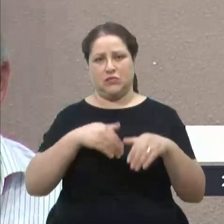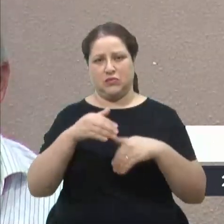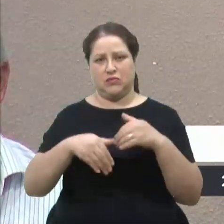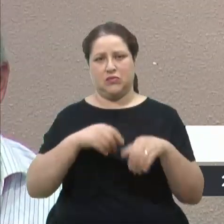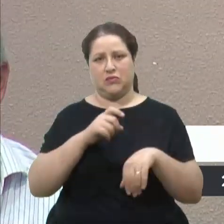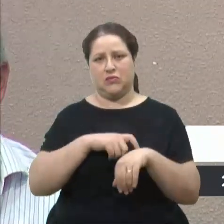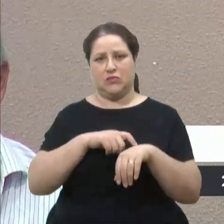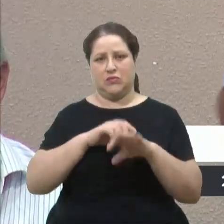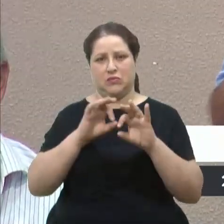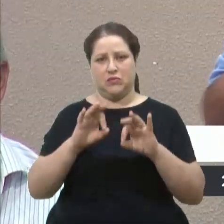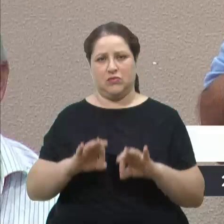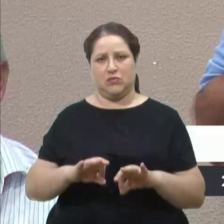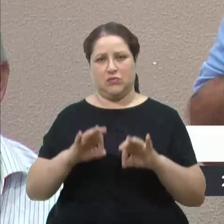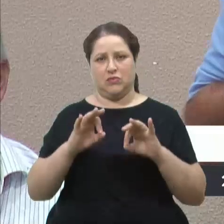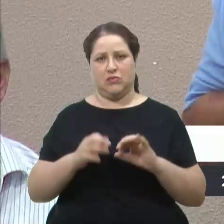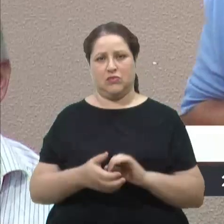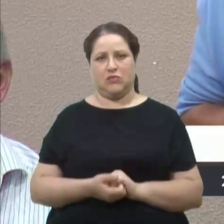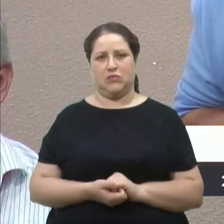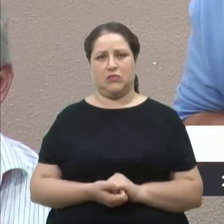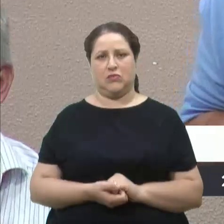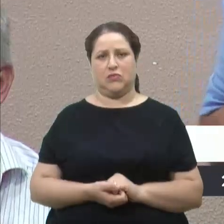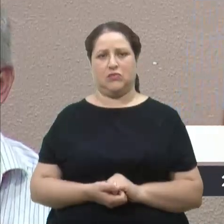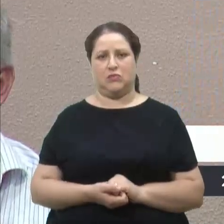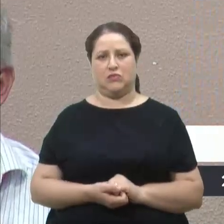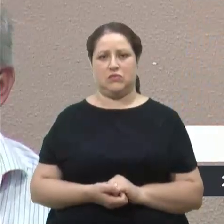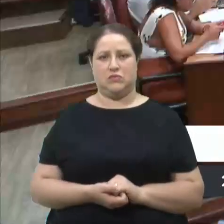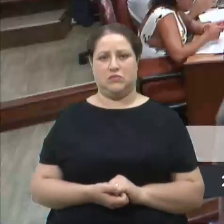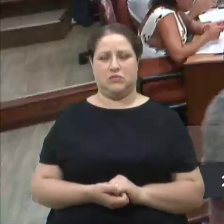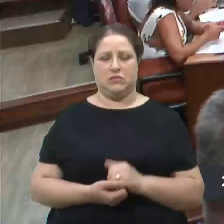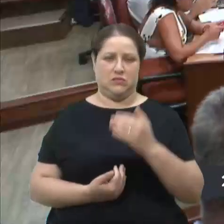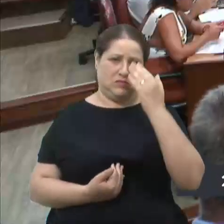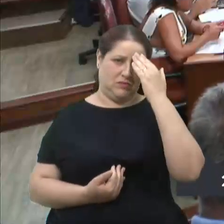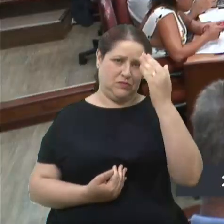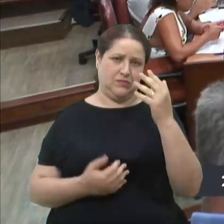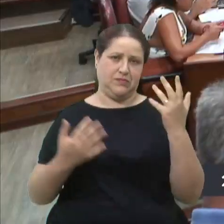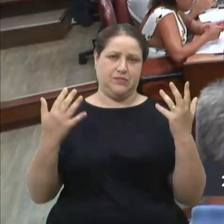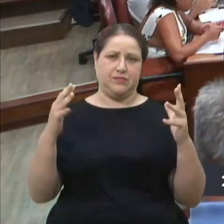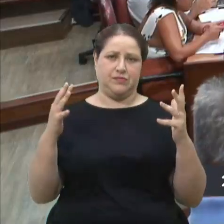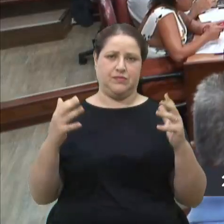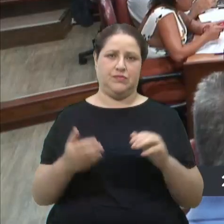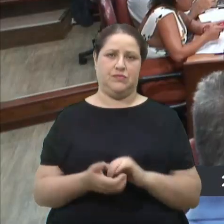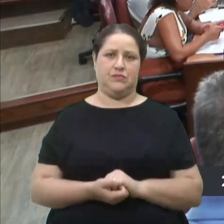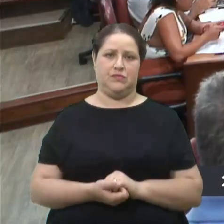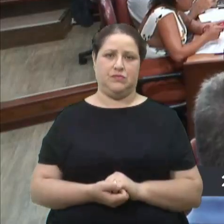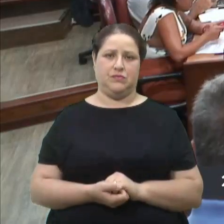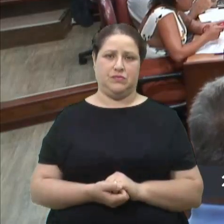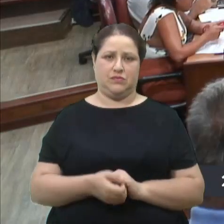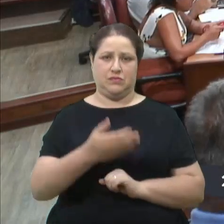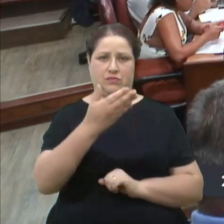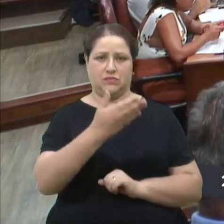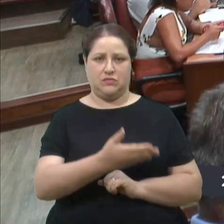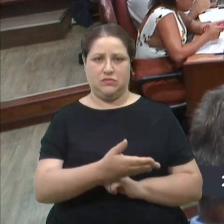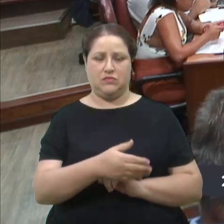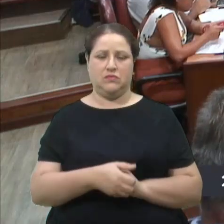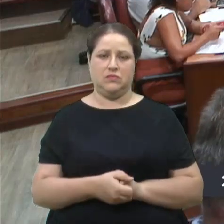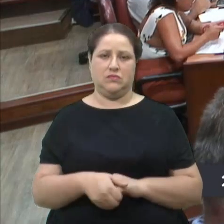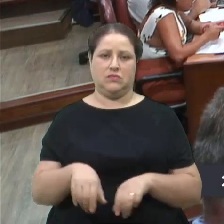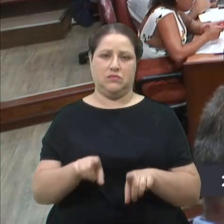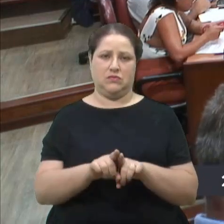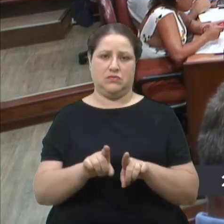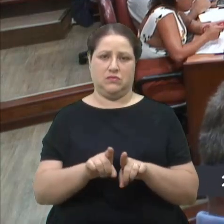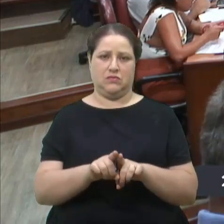tempo do que as piscinas. O senhor parte, vereador Rafael? Obrigado, vereador Renato. Quero parabenizar o senhor, que também